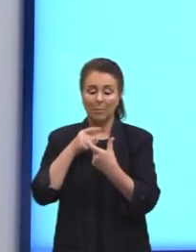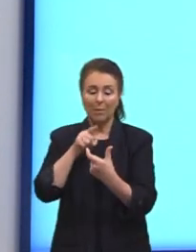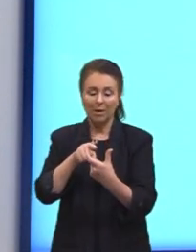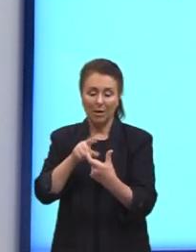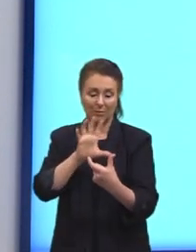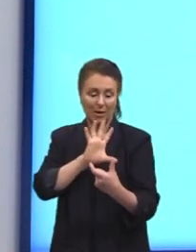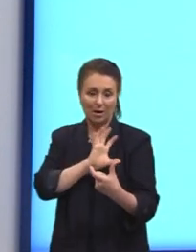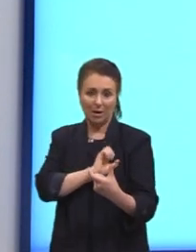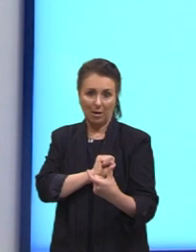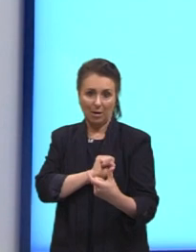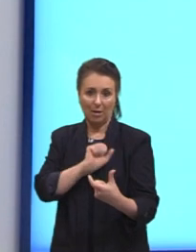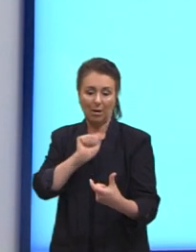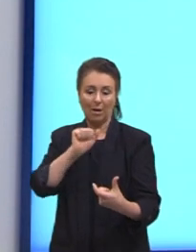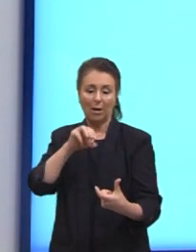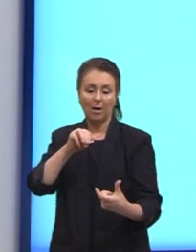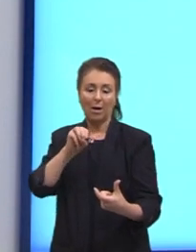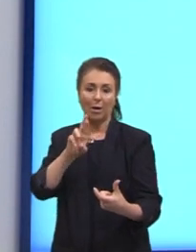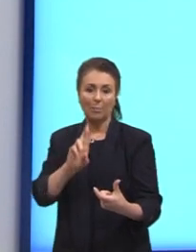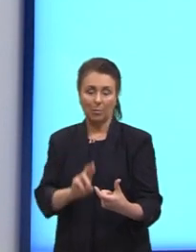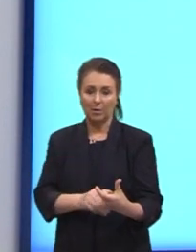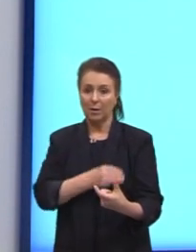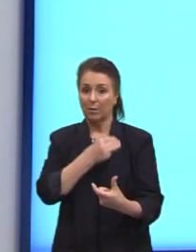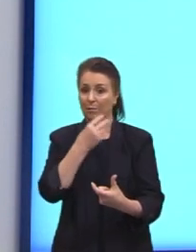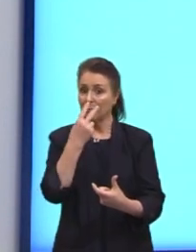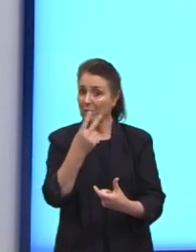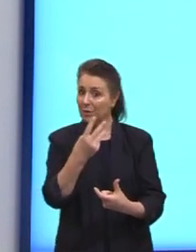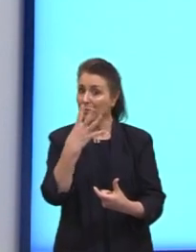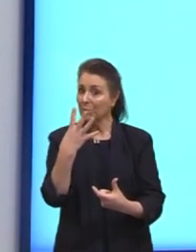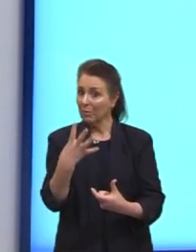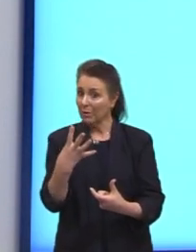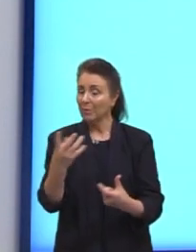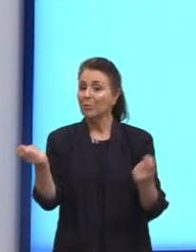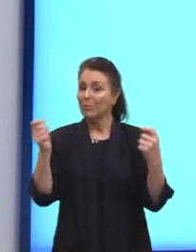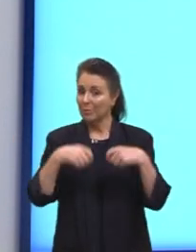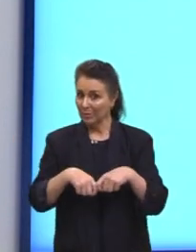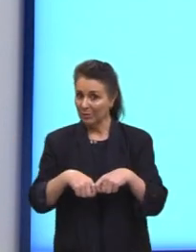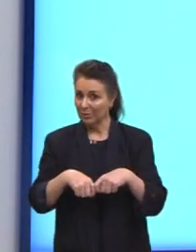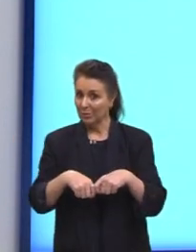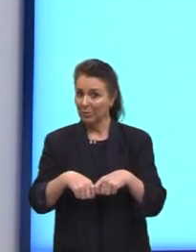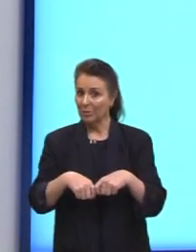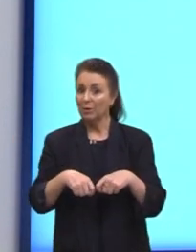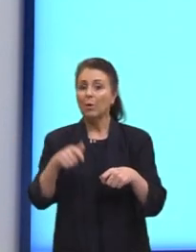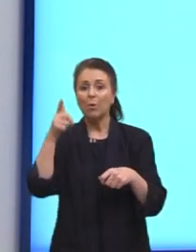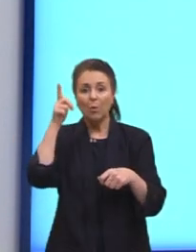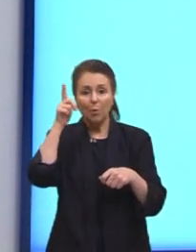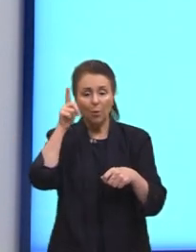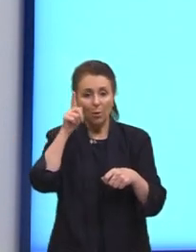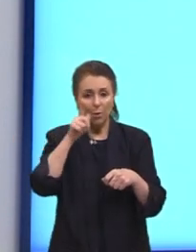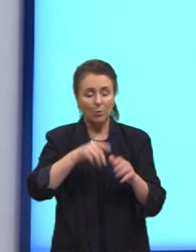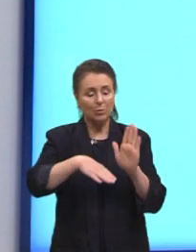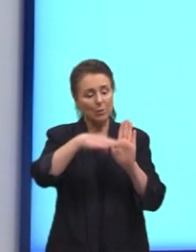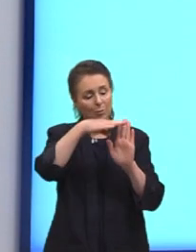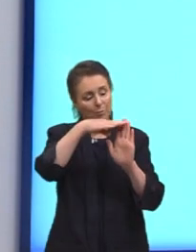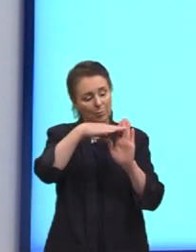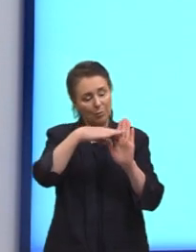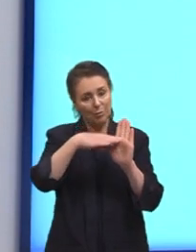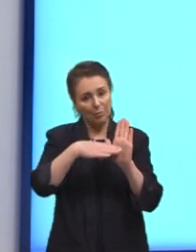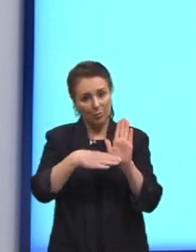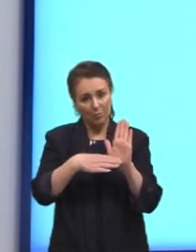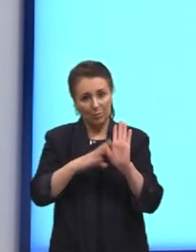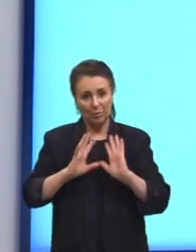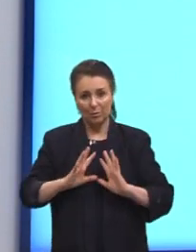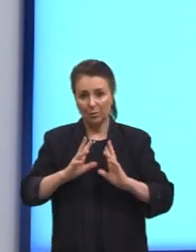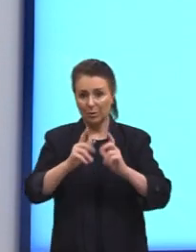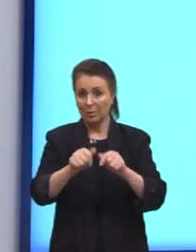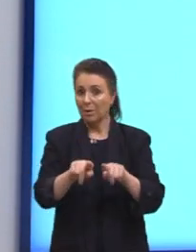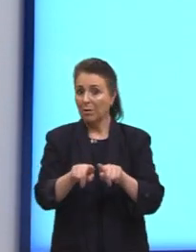ela vai resultar lá em 24 possibilidades. Eu consigo listar 24, essas 24 possibilidades totais.